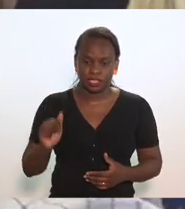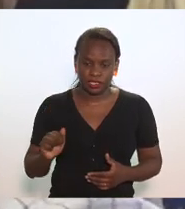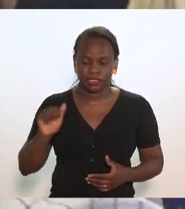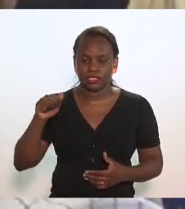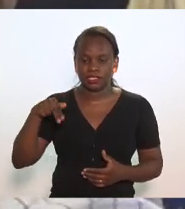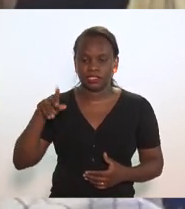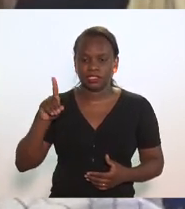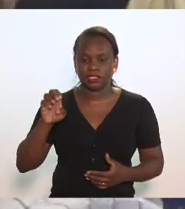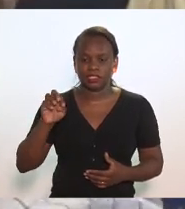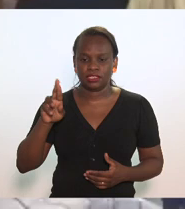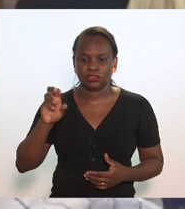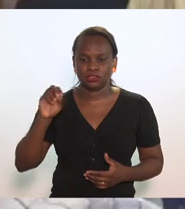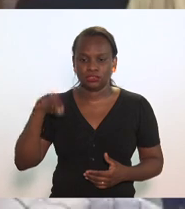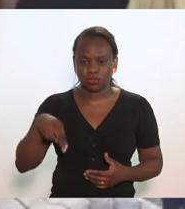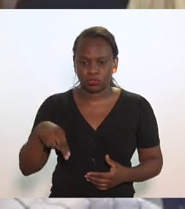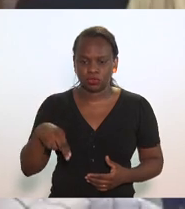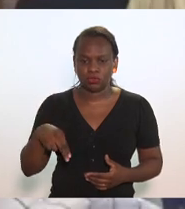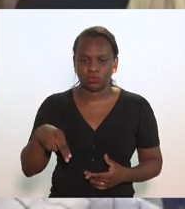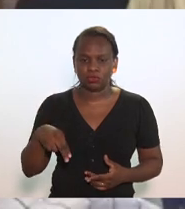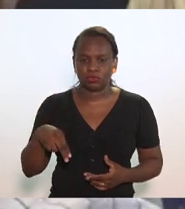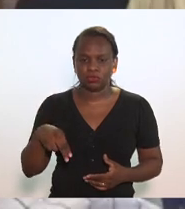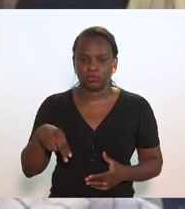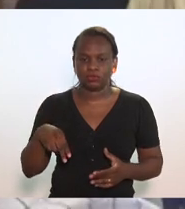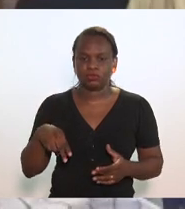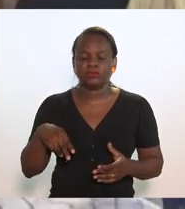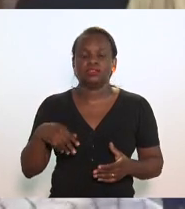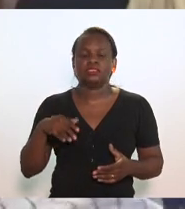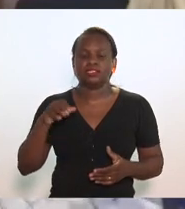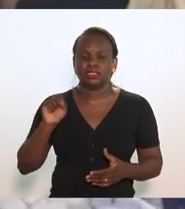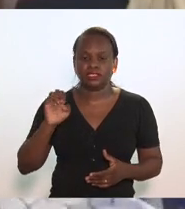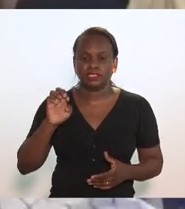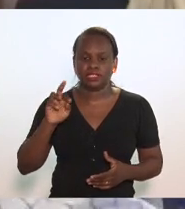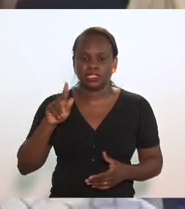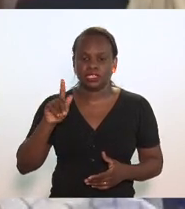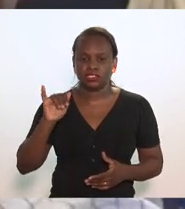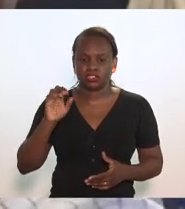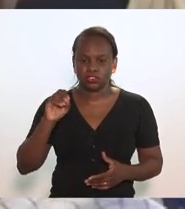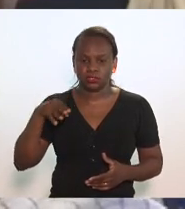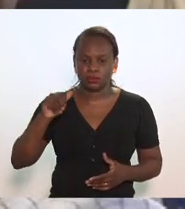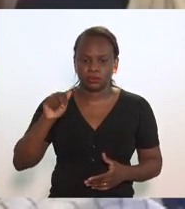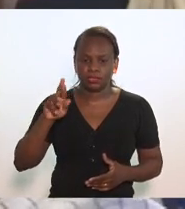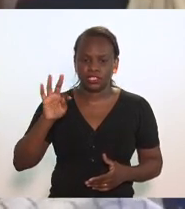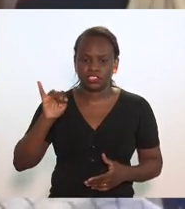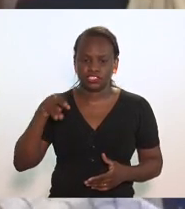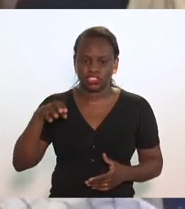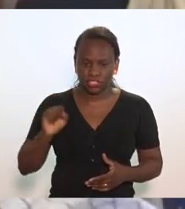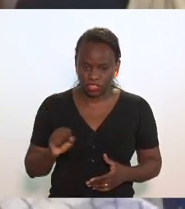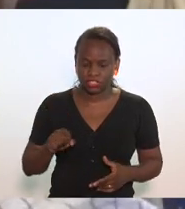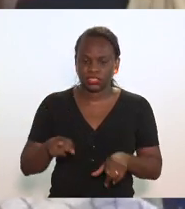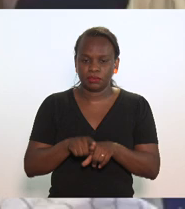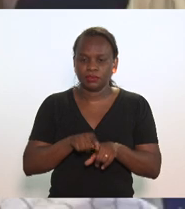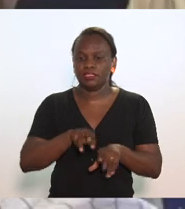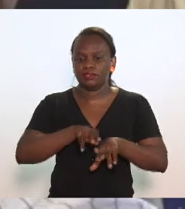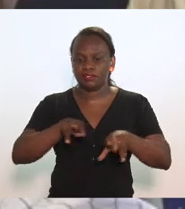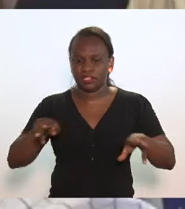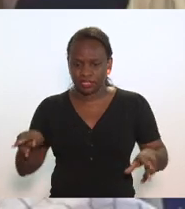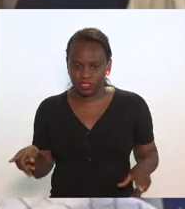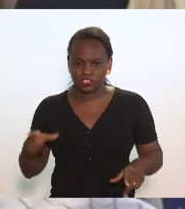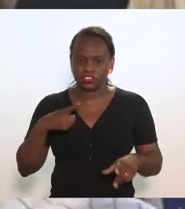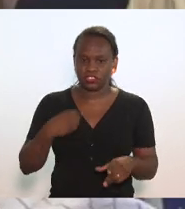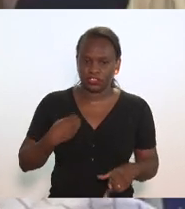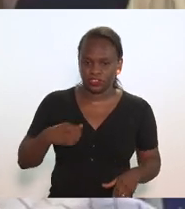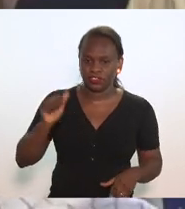da Secretaria de Planejamento, Sérgio Martins do Desenvolvimento e aos demais companheiros e